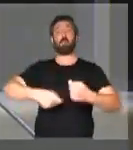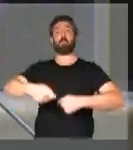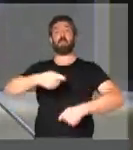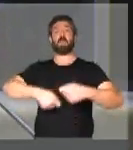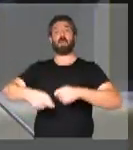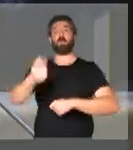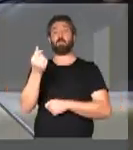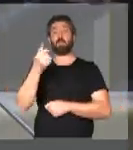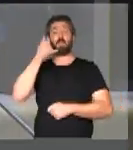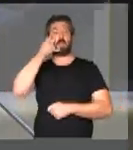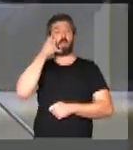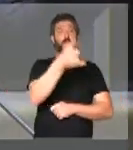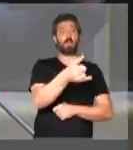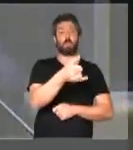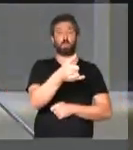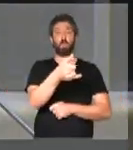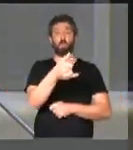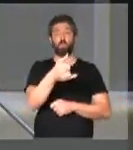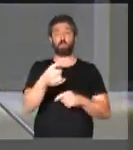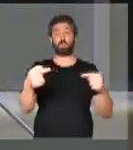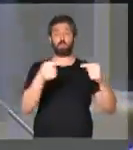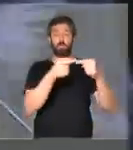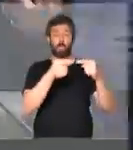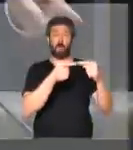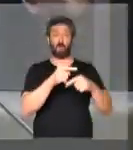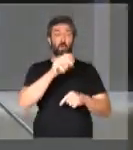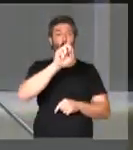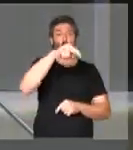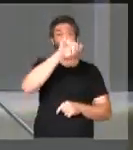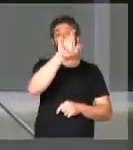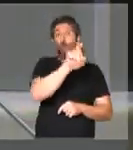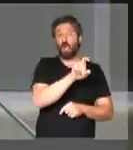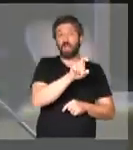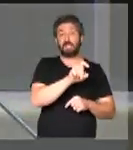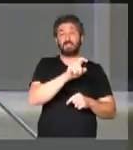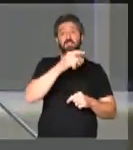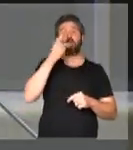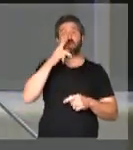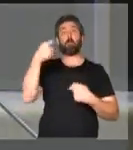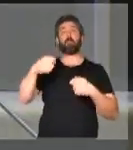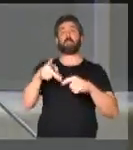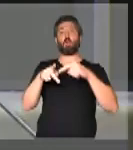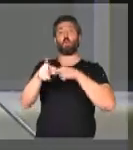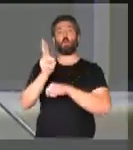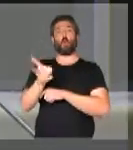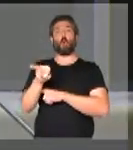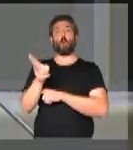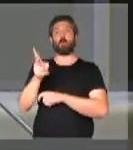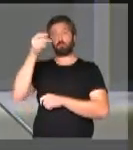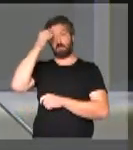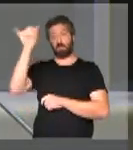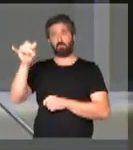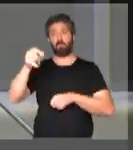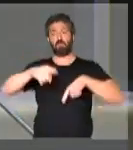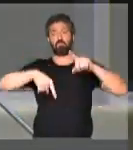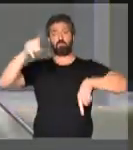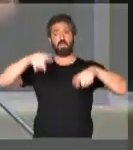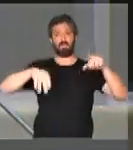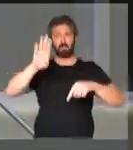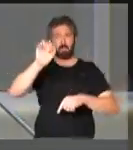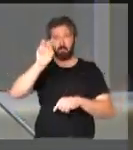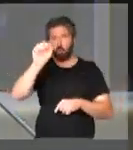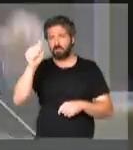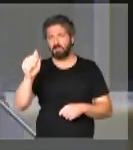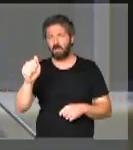mercado que ligaram para ele, segundo o ministro Onyx, e disse que era preciso manter os cortes para evitar variações na